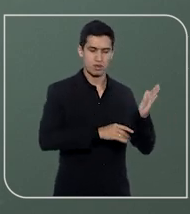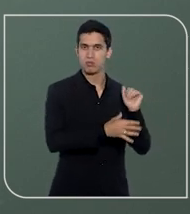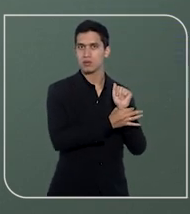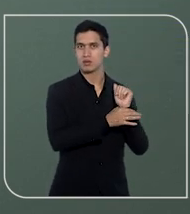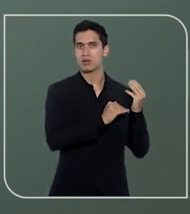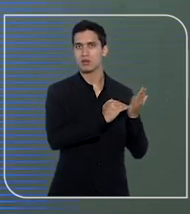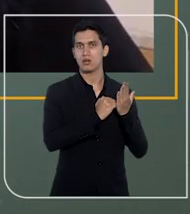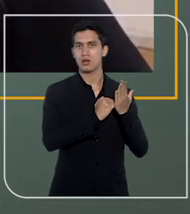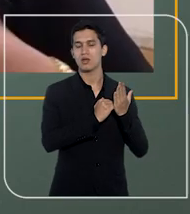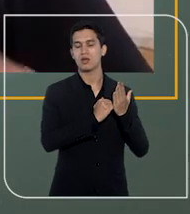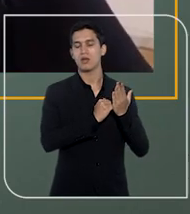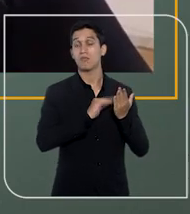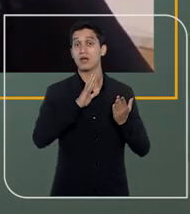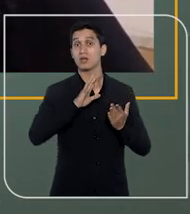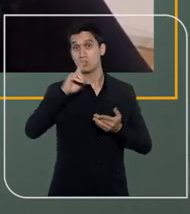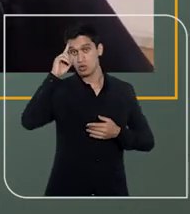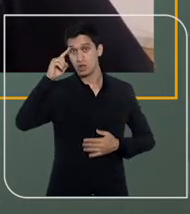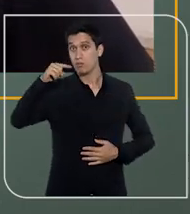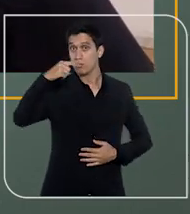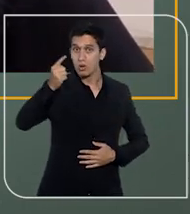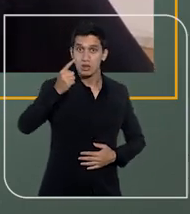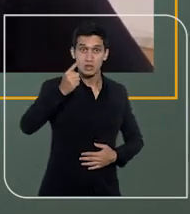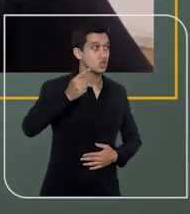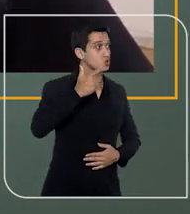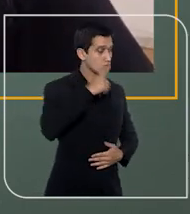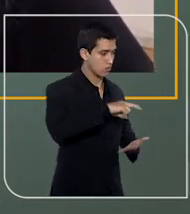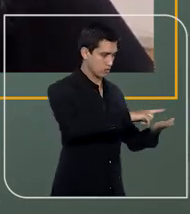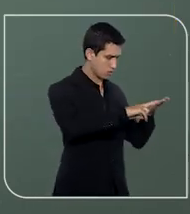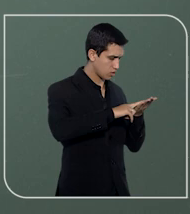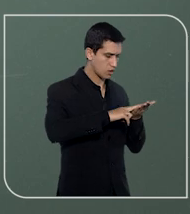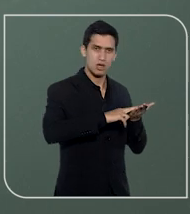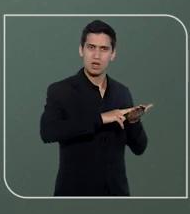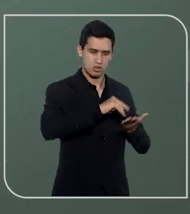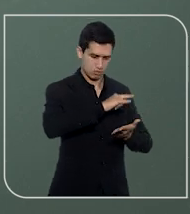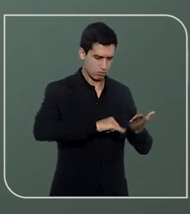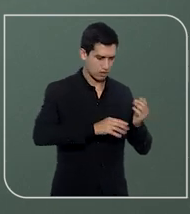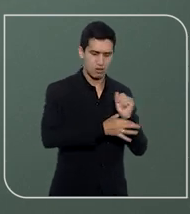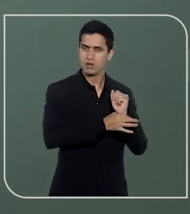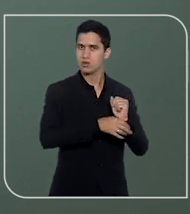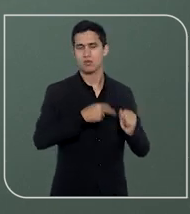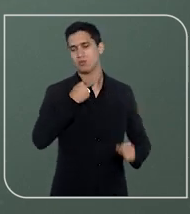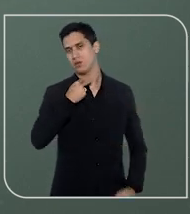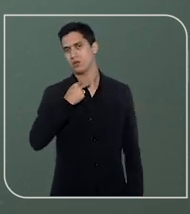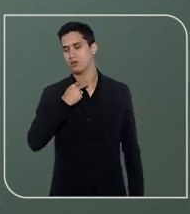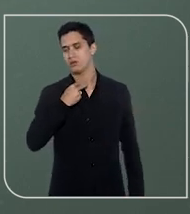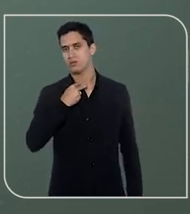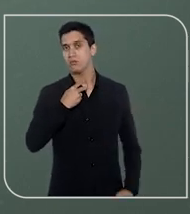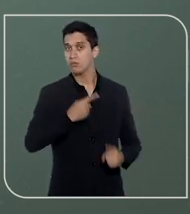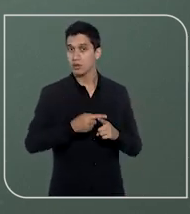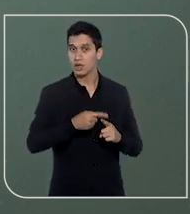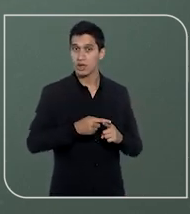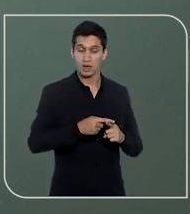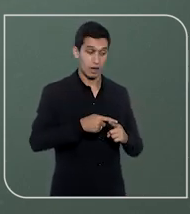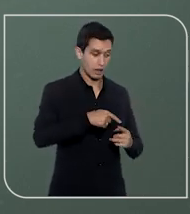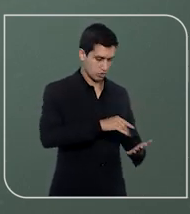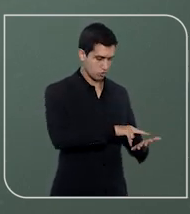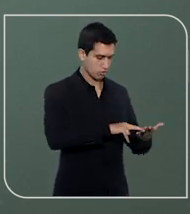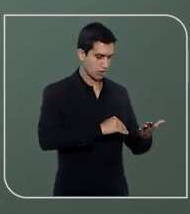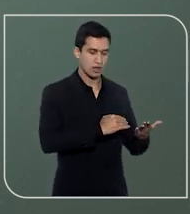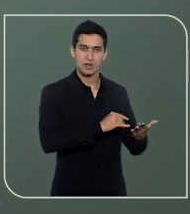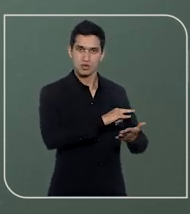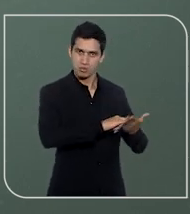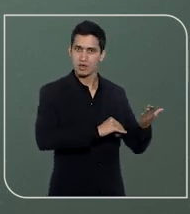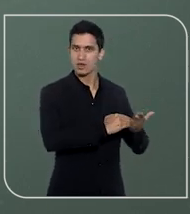eu sofri isso. No dia seguinte eu já recebi que eu não poderia estar recebendo esse auxílio